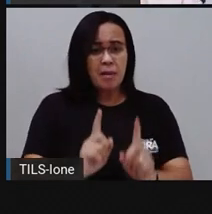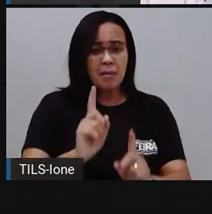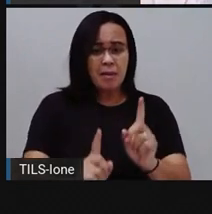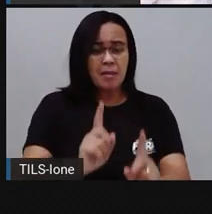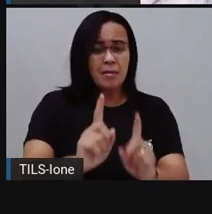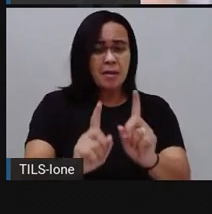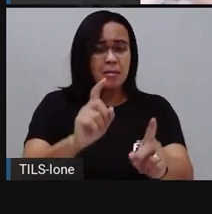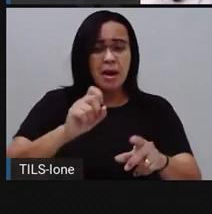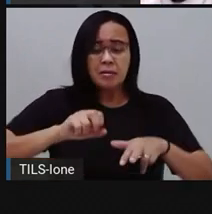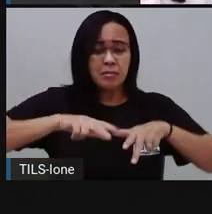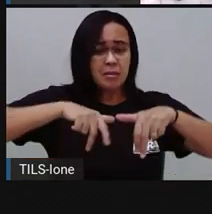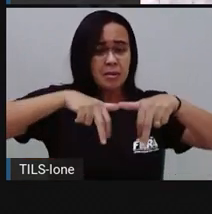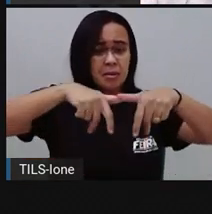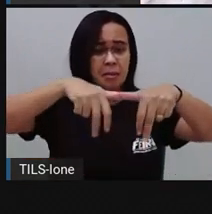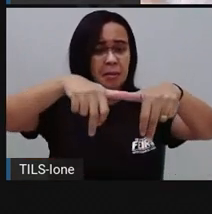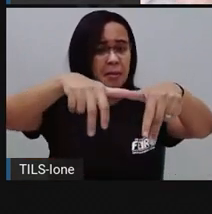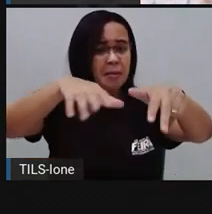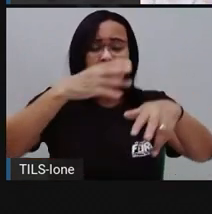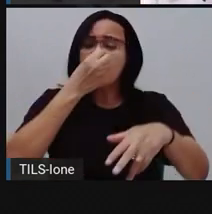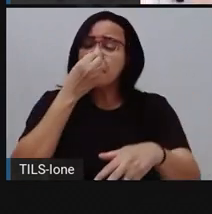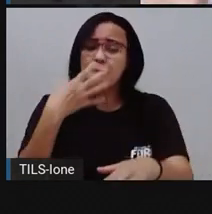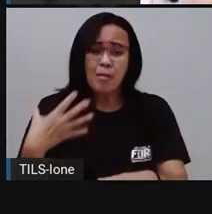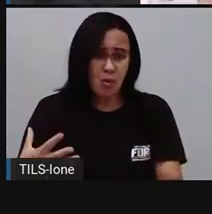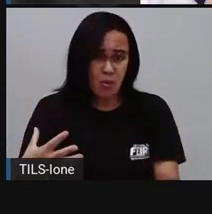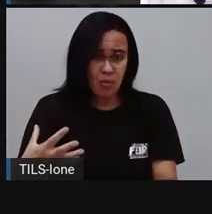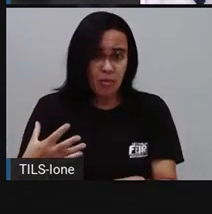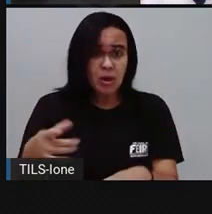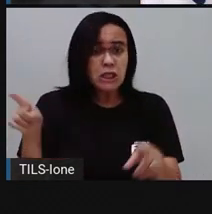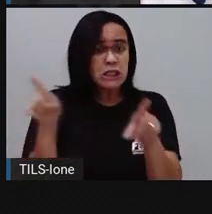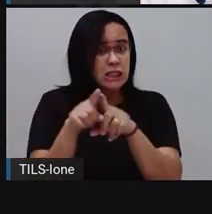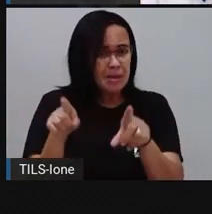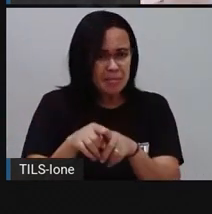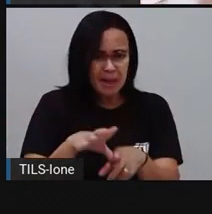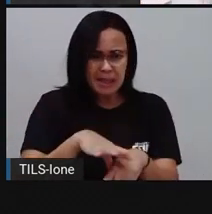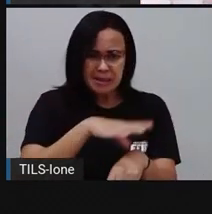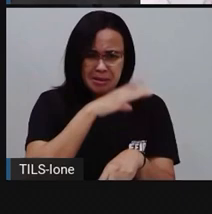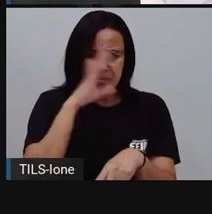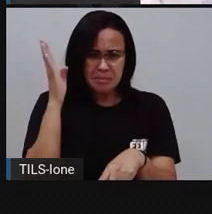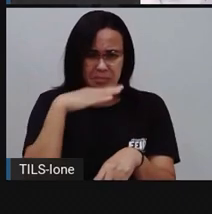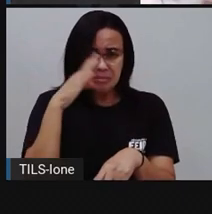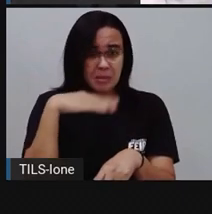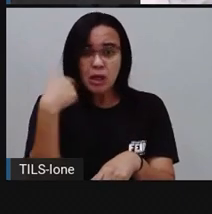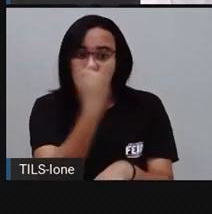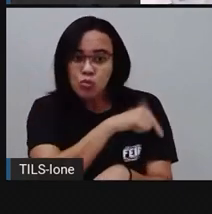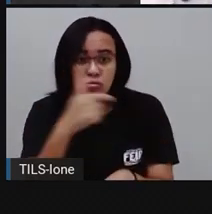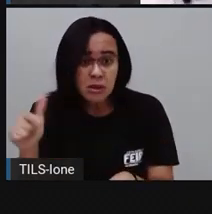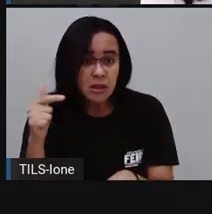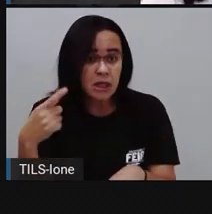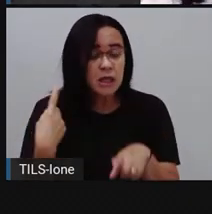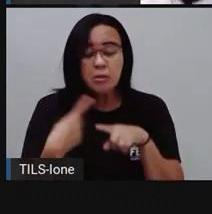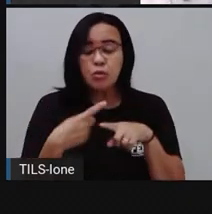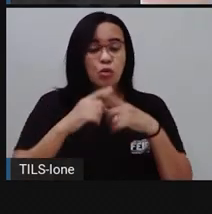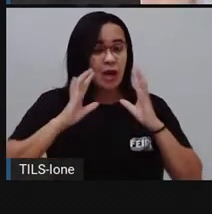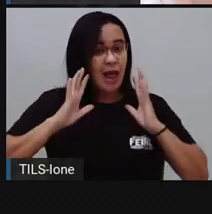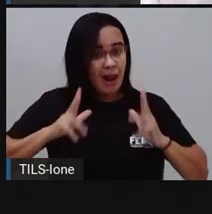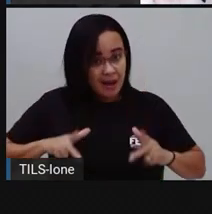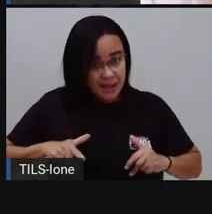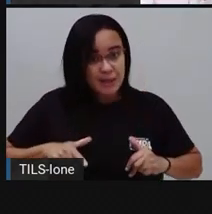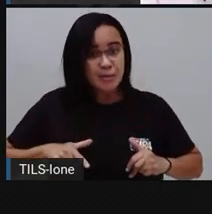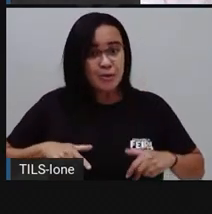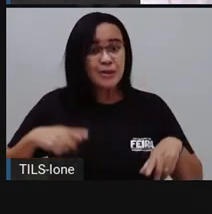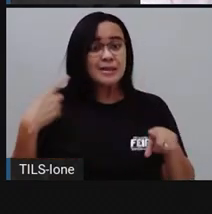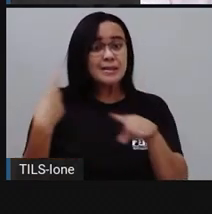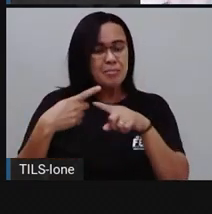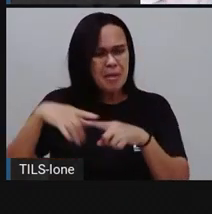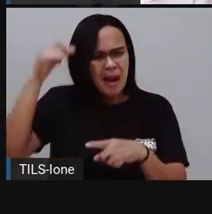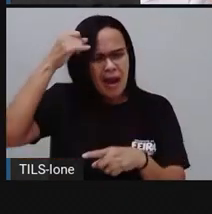atraem animais, não fica com mosca, né? Não fica sujo, não fica com mau cheiro. Então, às vezes, né, tem algumas feirinhas que a gente passa e fica com um cheirinho